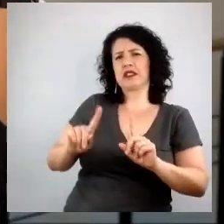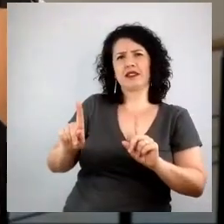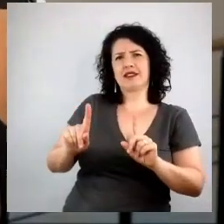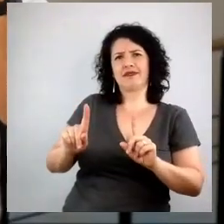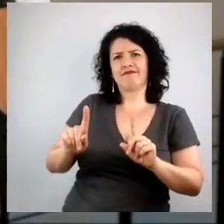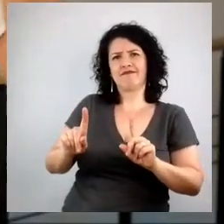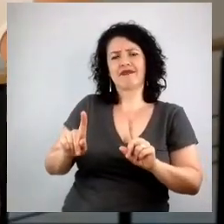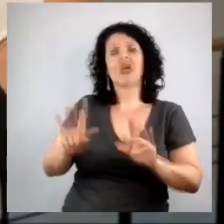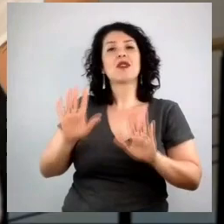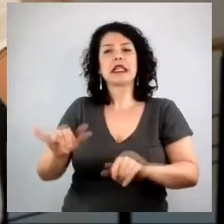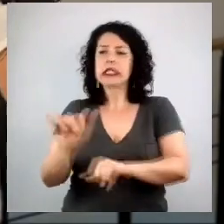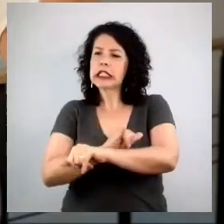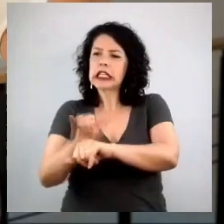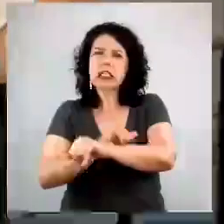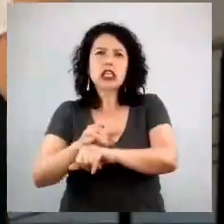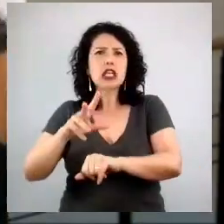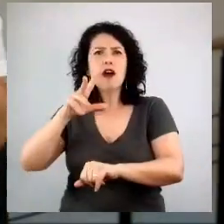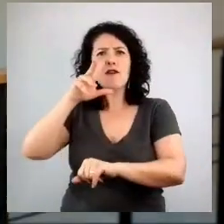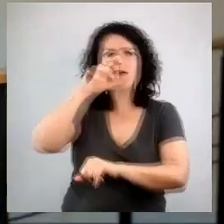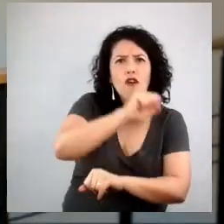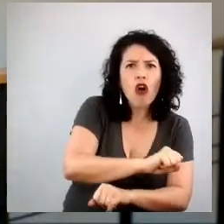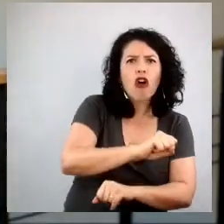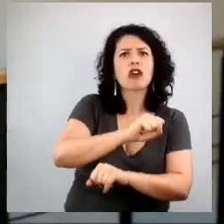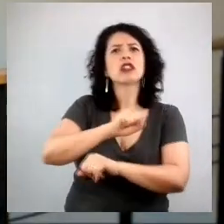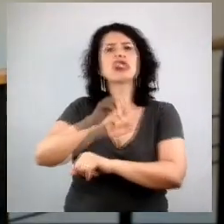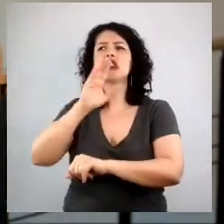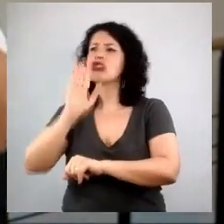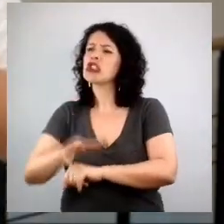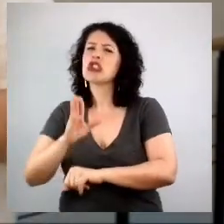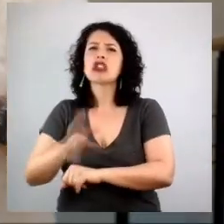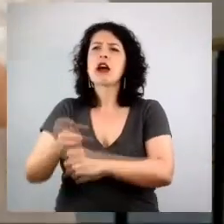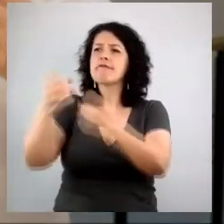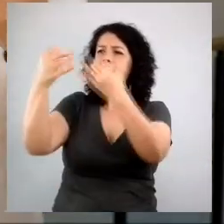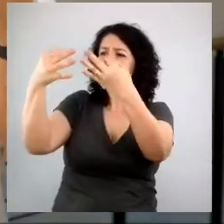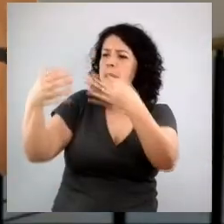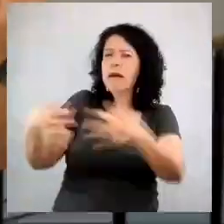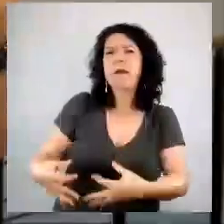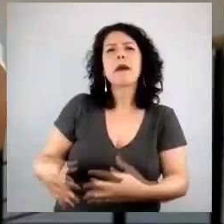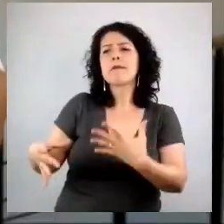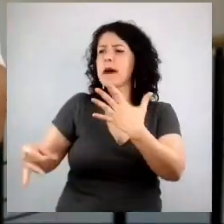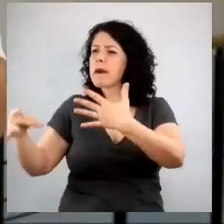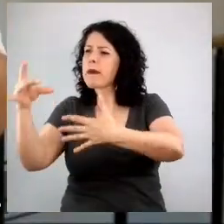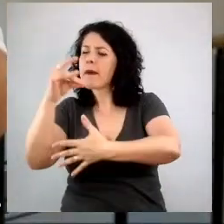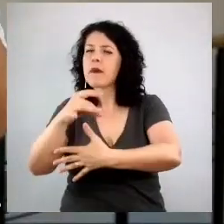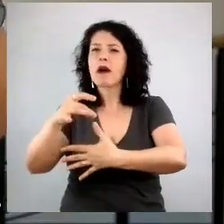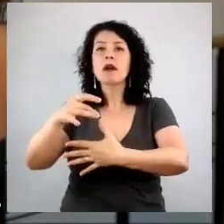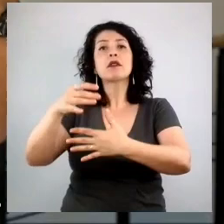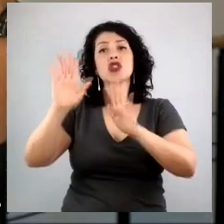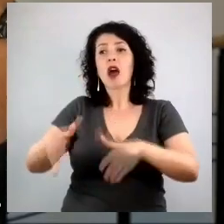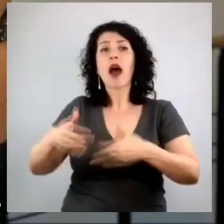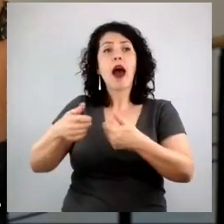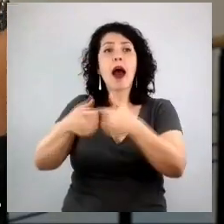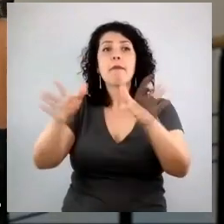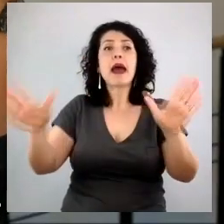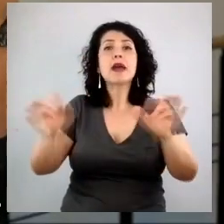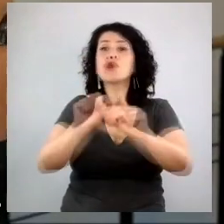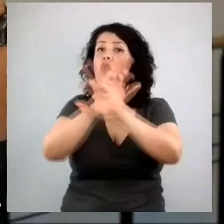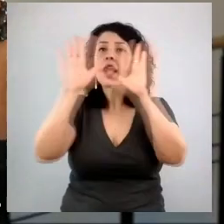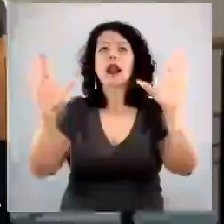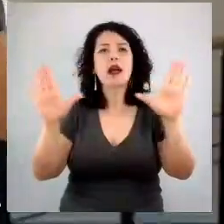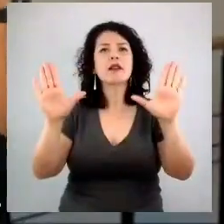que você tem briefings abertos o tempo todo. E quando você chega nesse lugar, você permite que a marca acesse